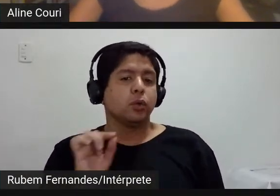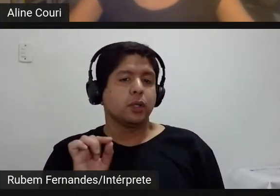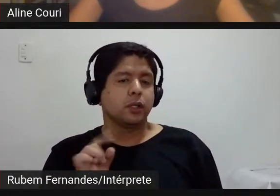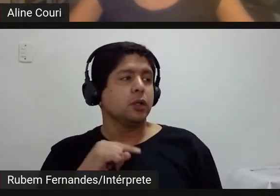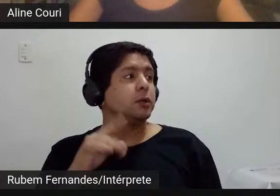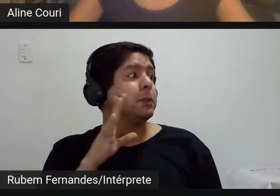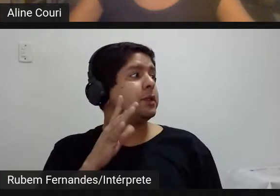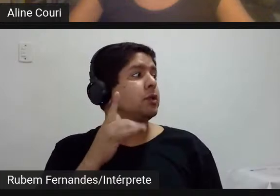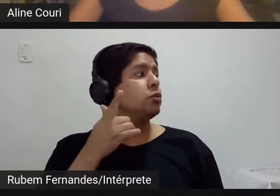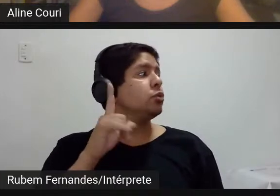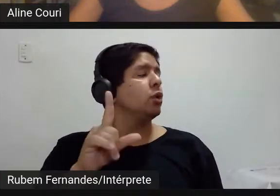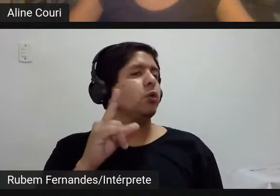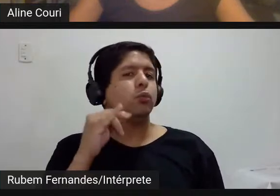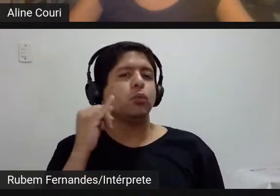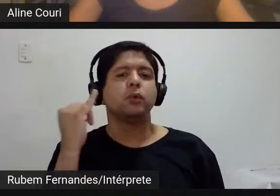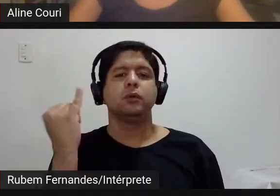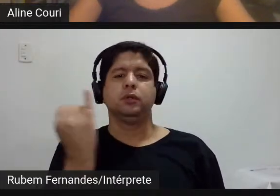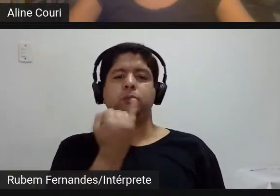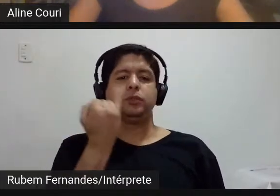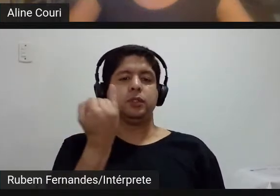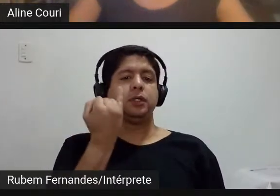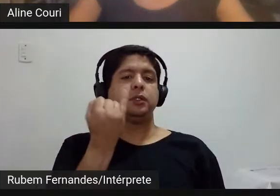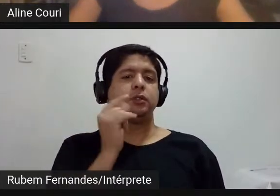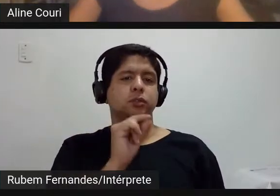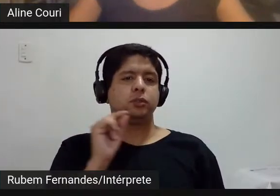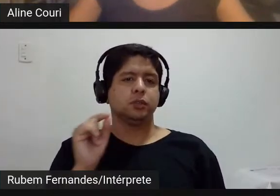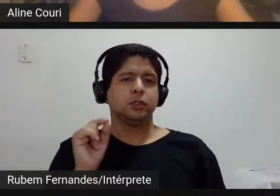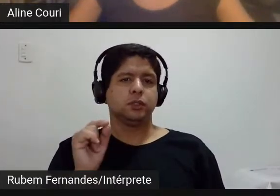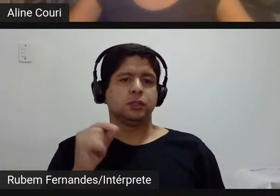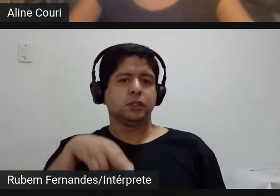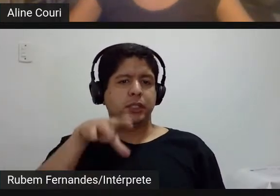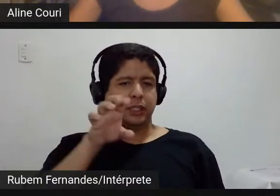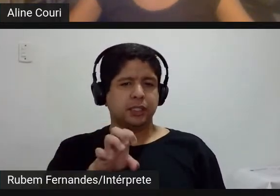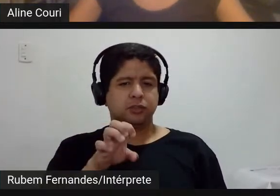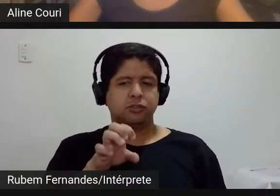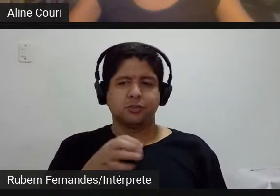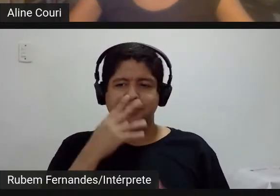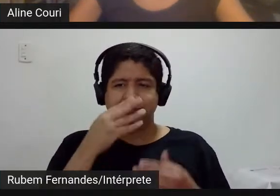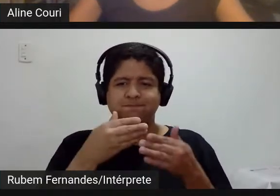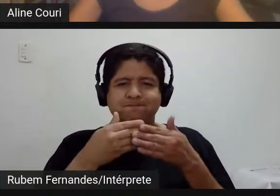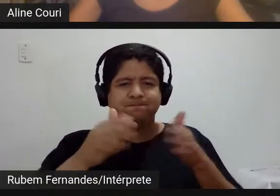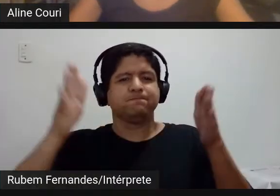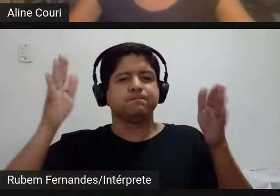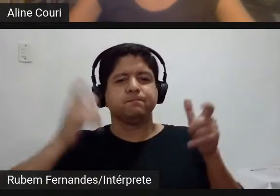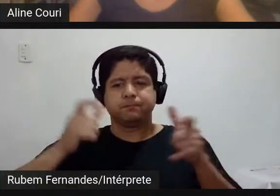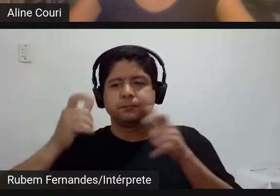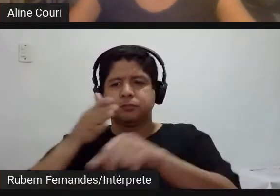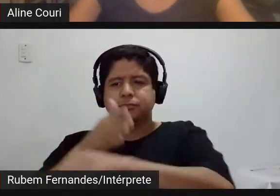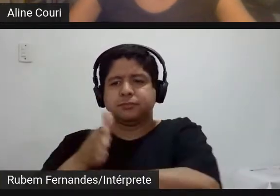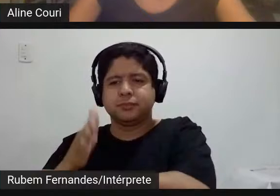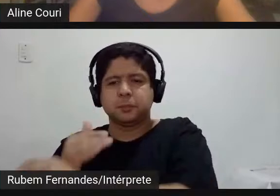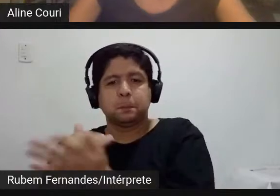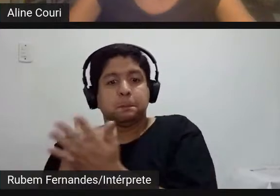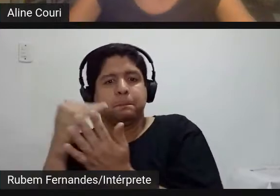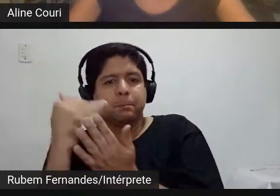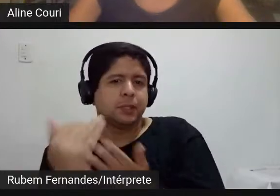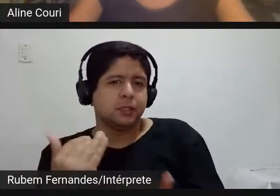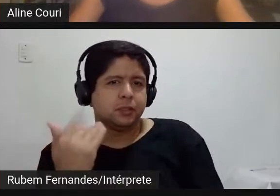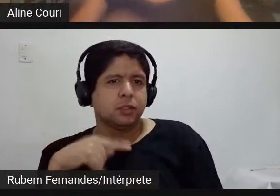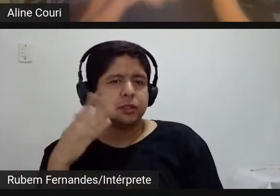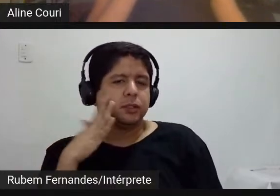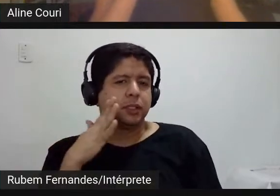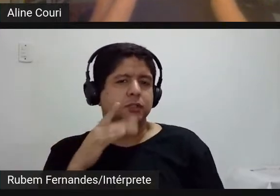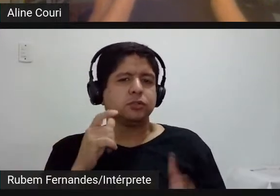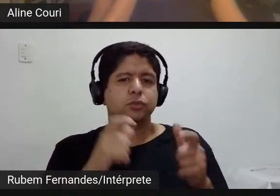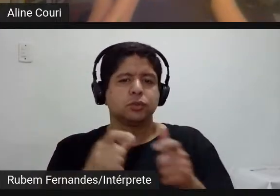essa importância da arte extrapolar os espaços né que normalmente a gente entende como espaço de